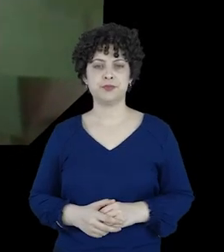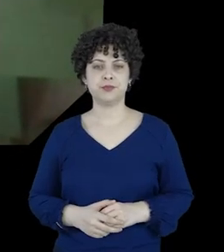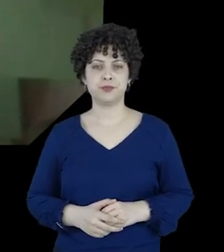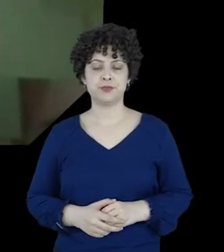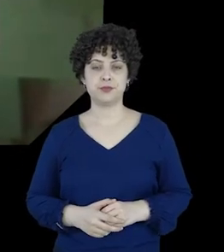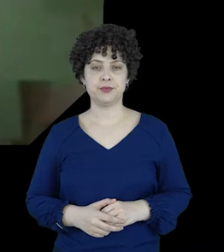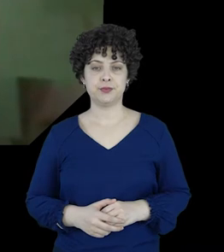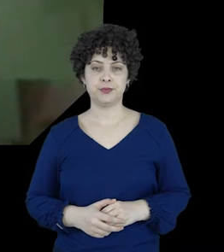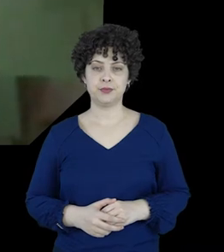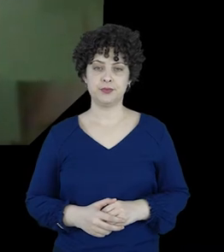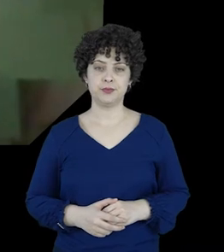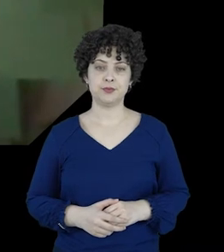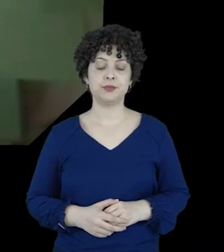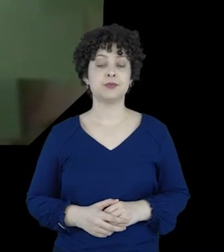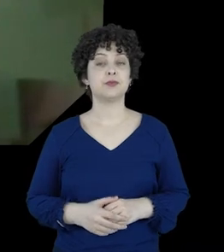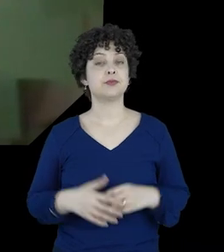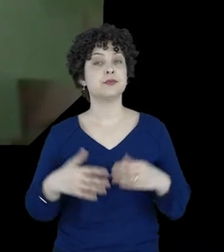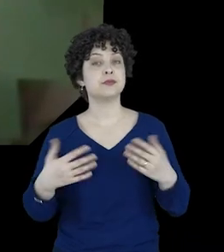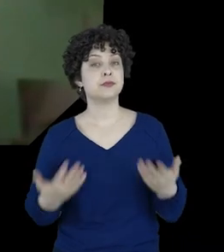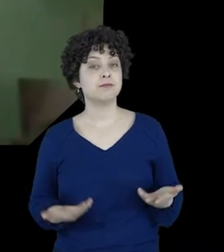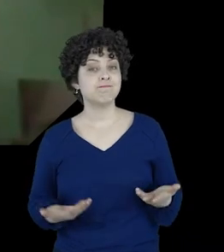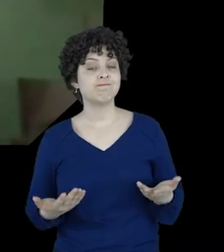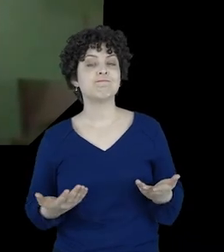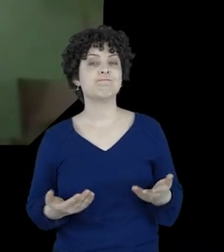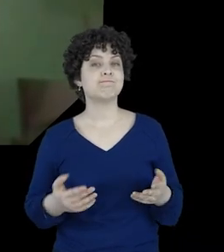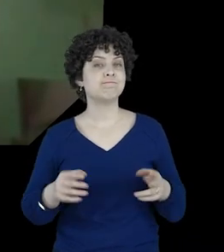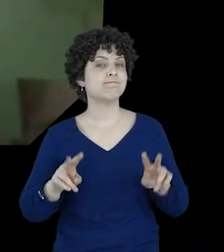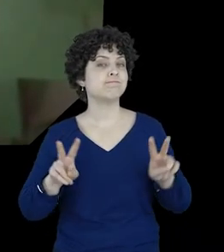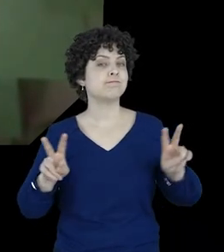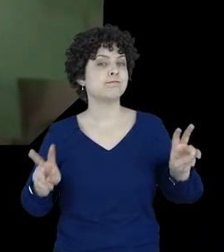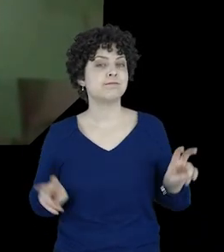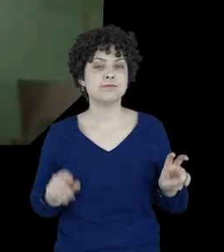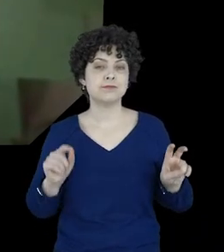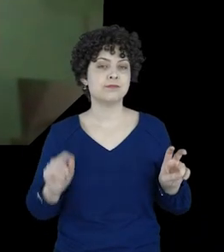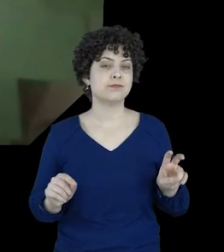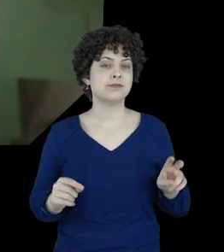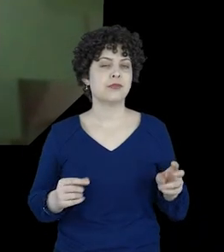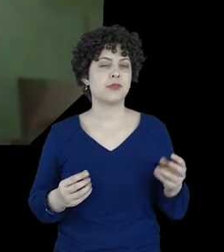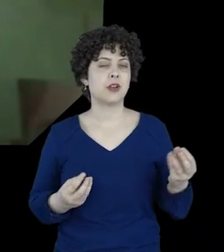governos também. Então, a questão é,